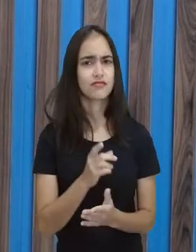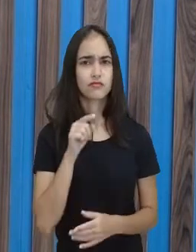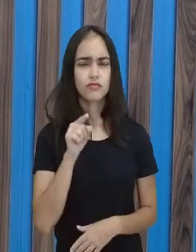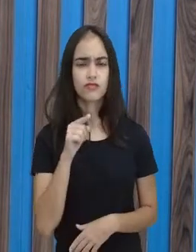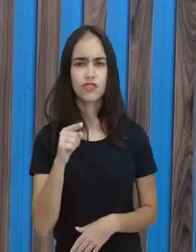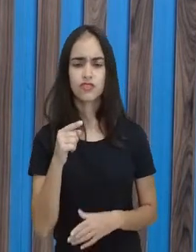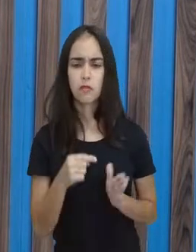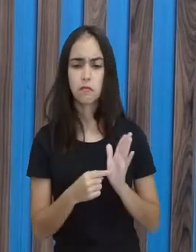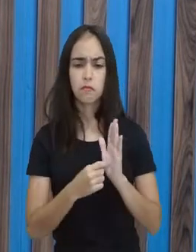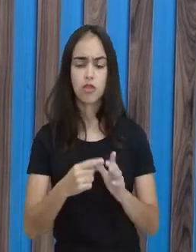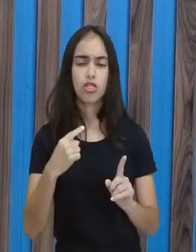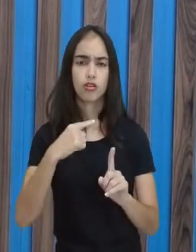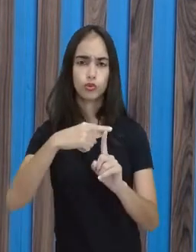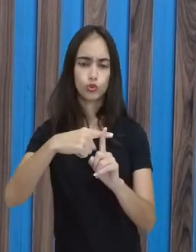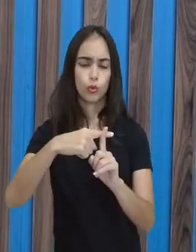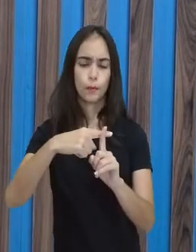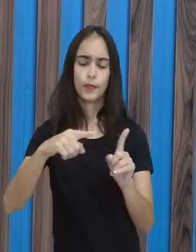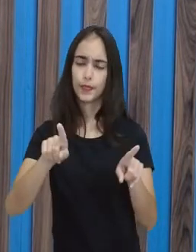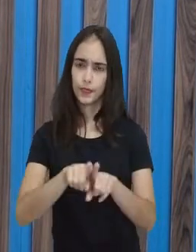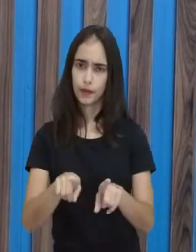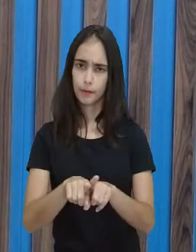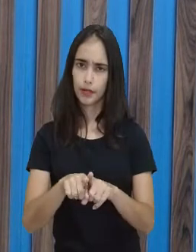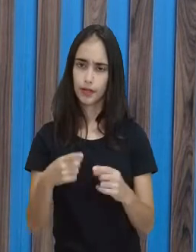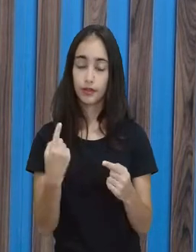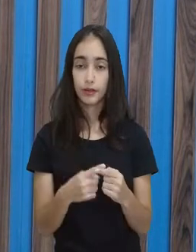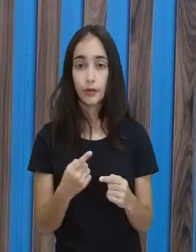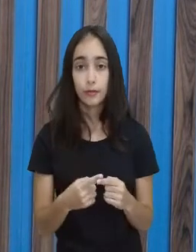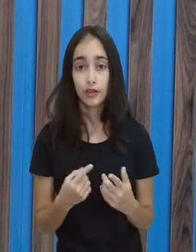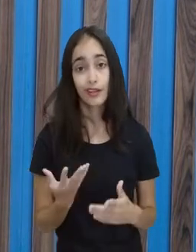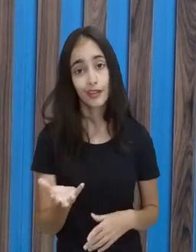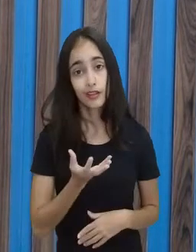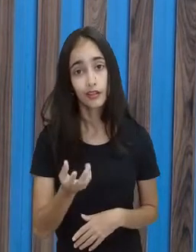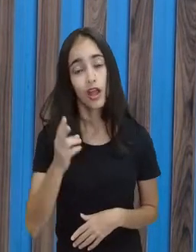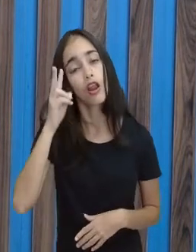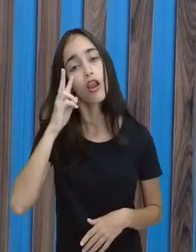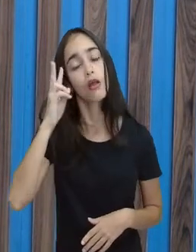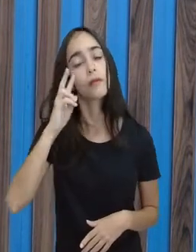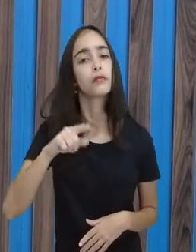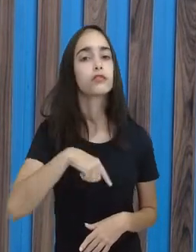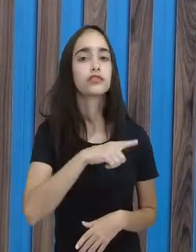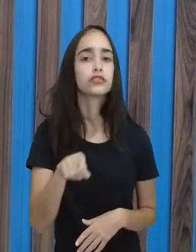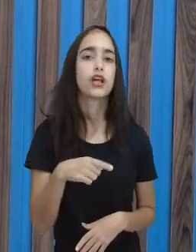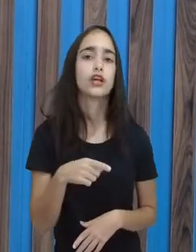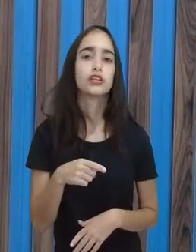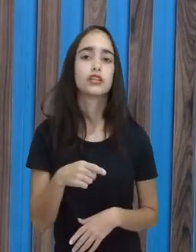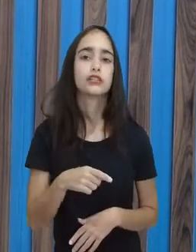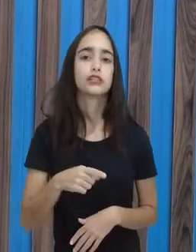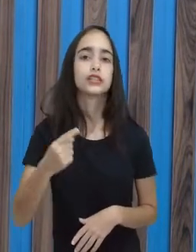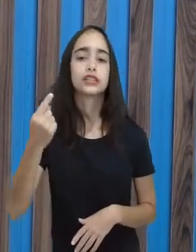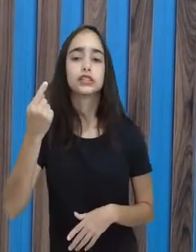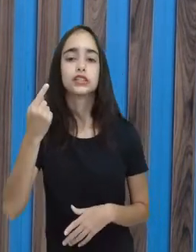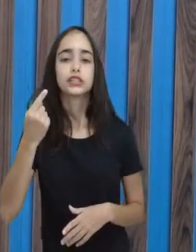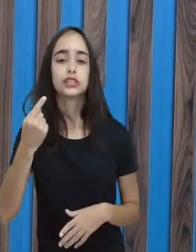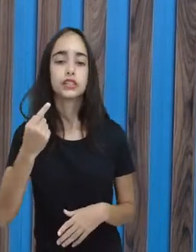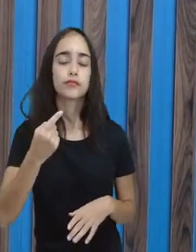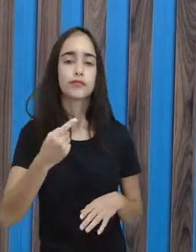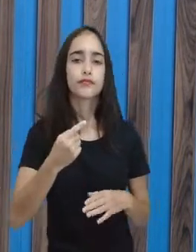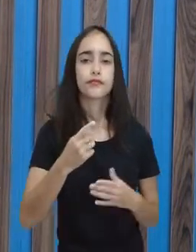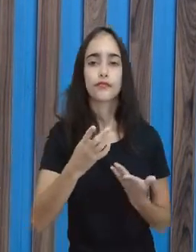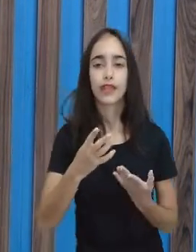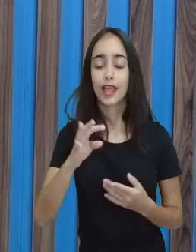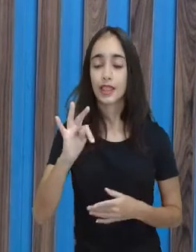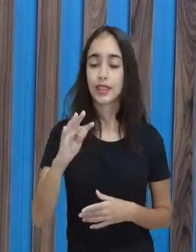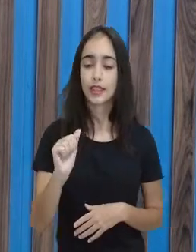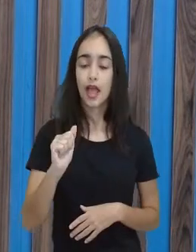uma soma? Porque eu quero lembrar pra vocês que a tabuada, ela não é pra ser decorada. E à medida que vocês vão mexendo,